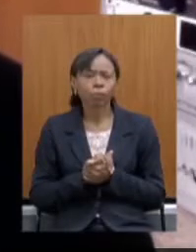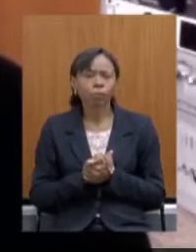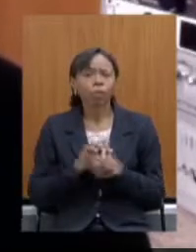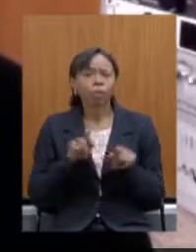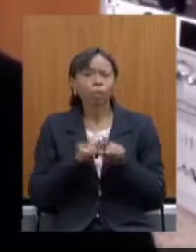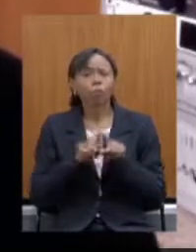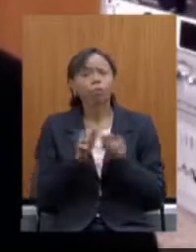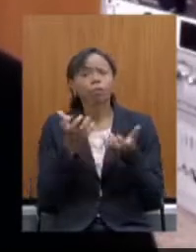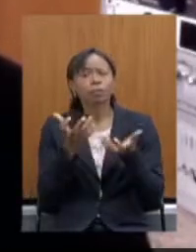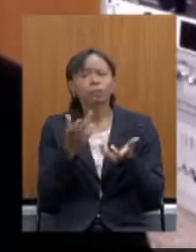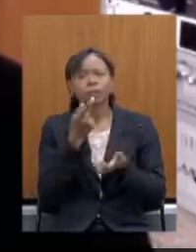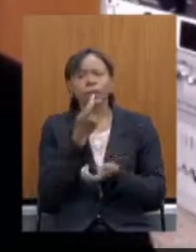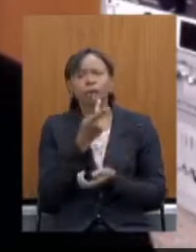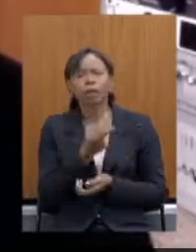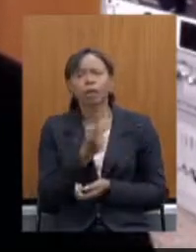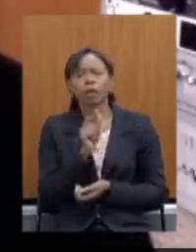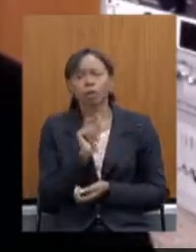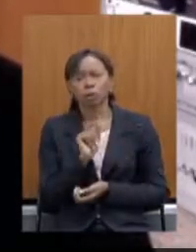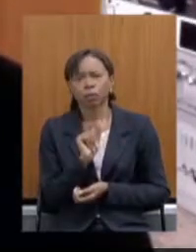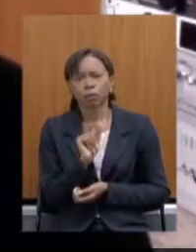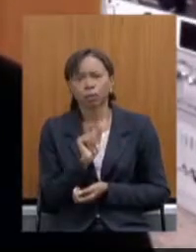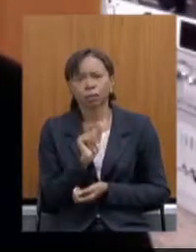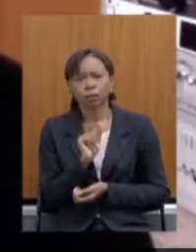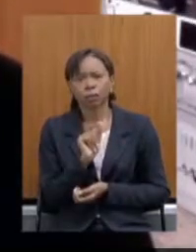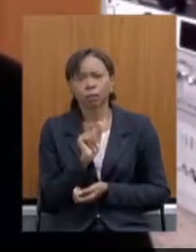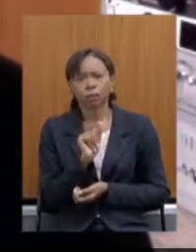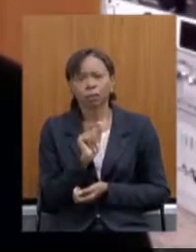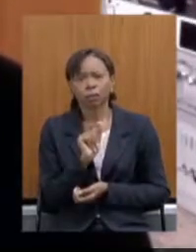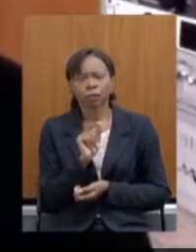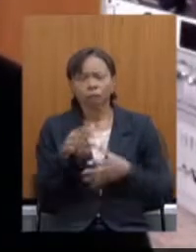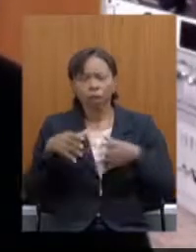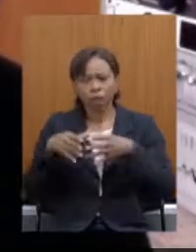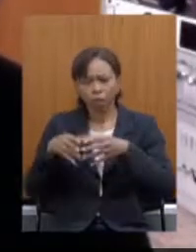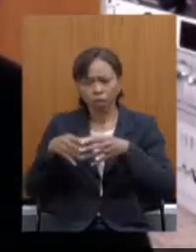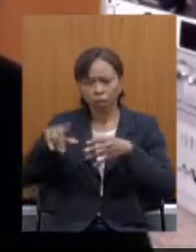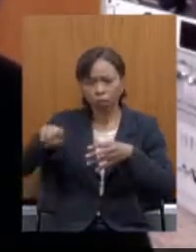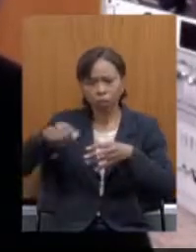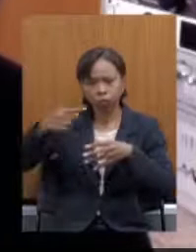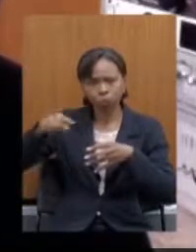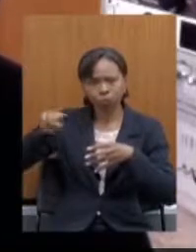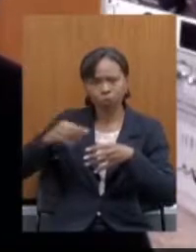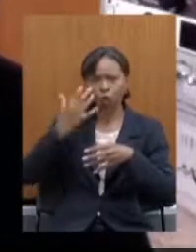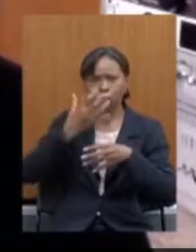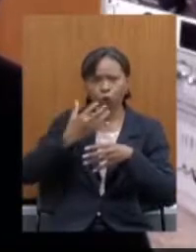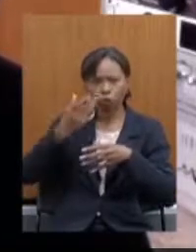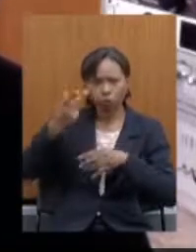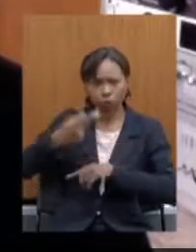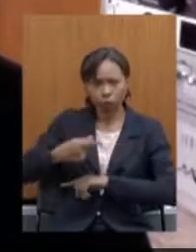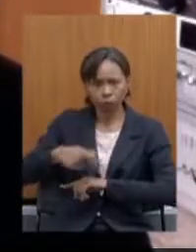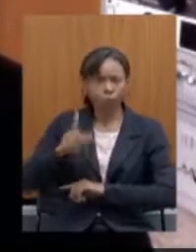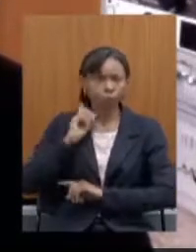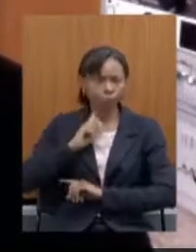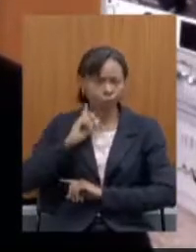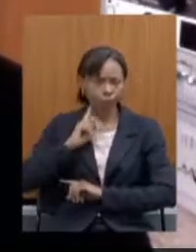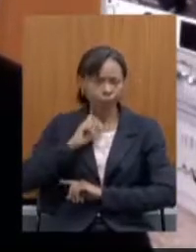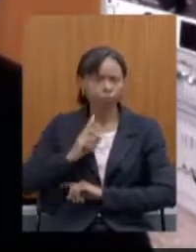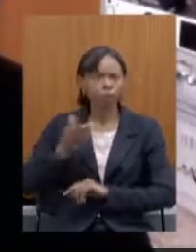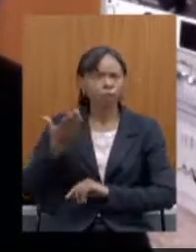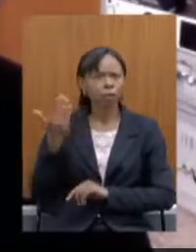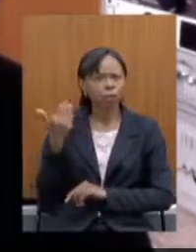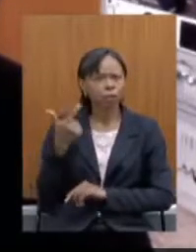eu queria falar o seguinte a orquestra sinfônica de Minas Gerais desde